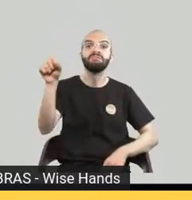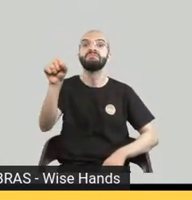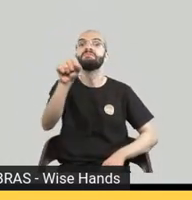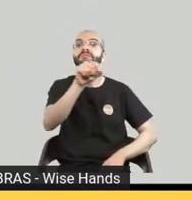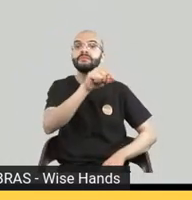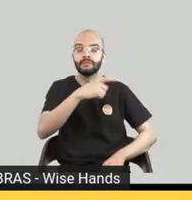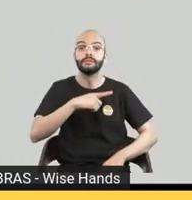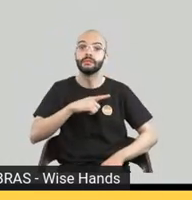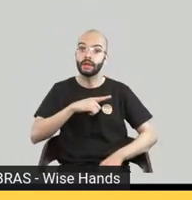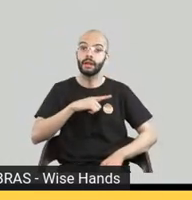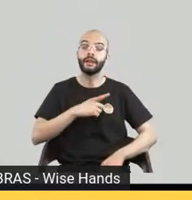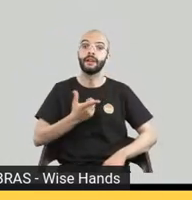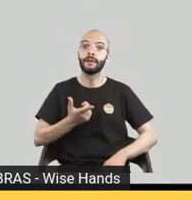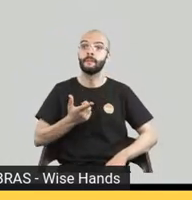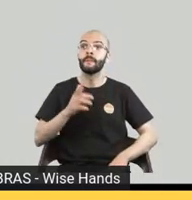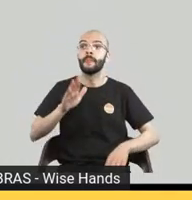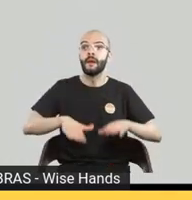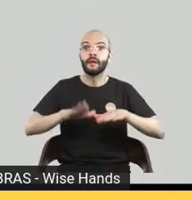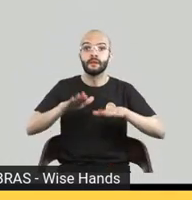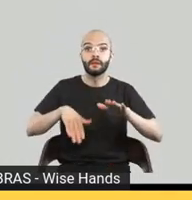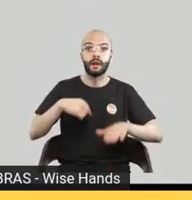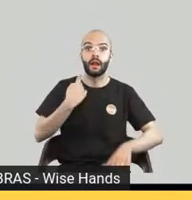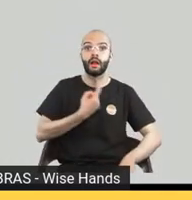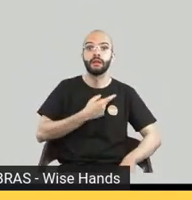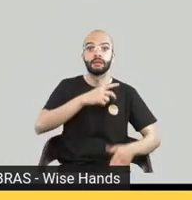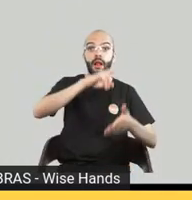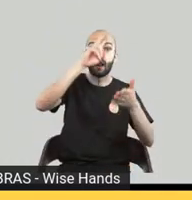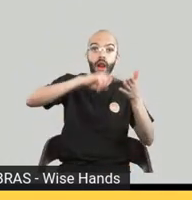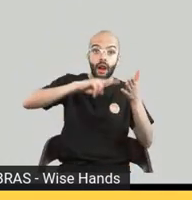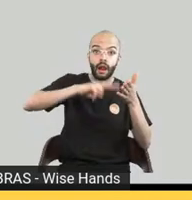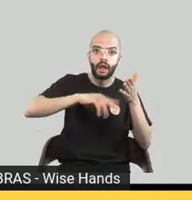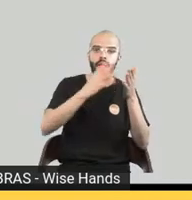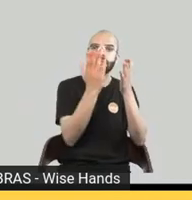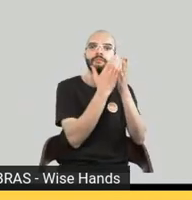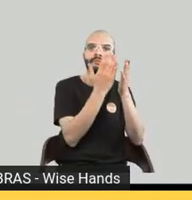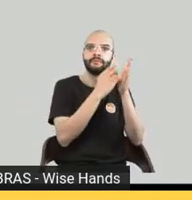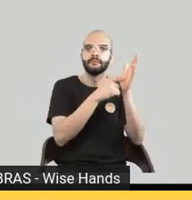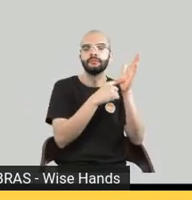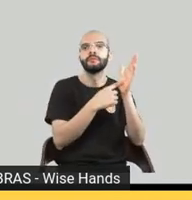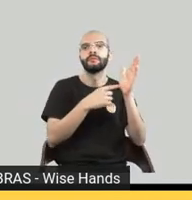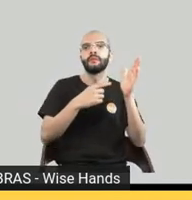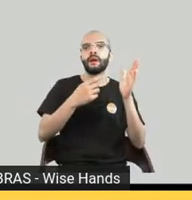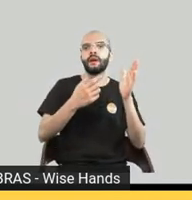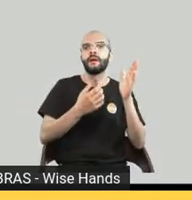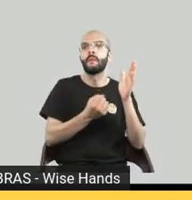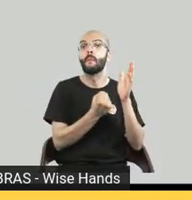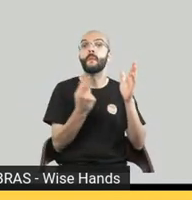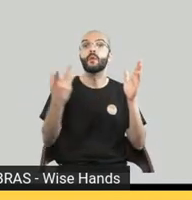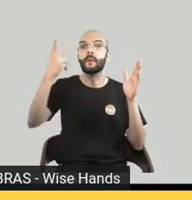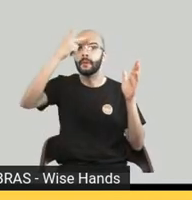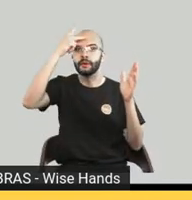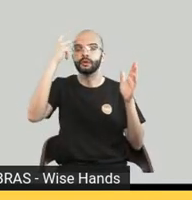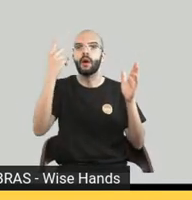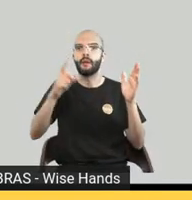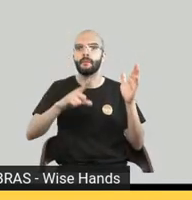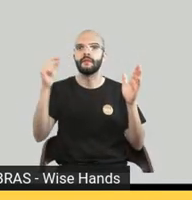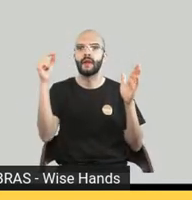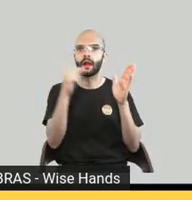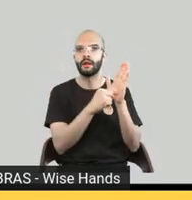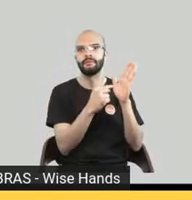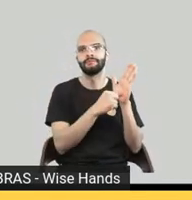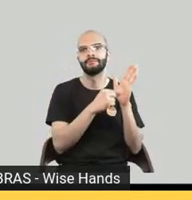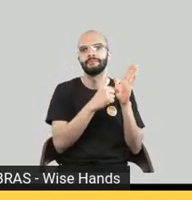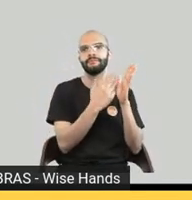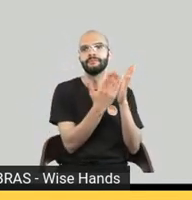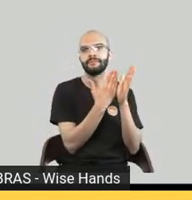celular ou no tablet onde for mas a gente quer ter aquele objeto livro então eu não sei se pelo menos ali no